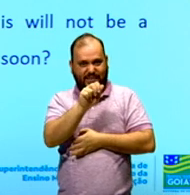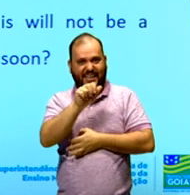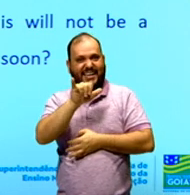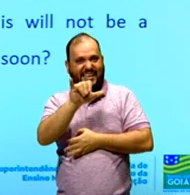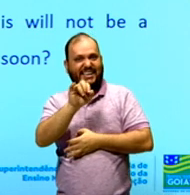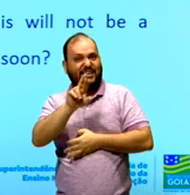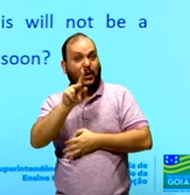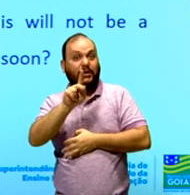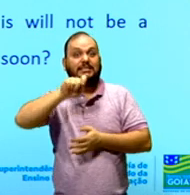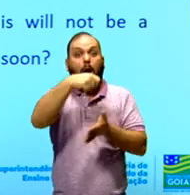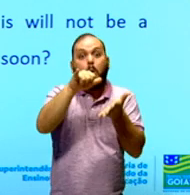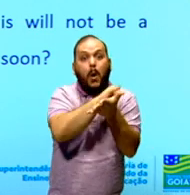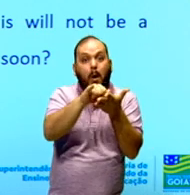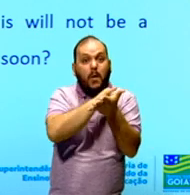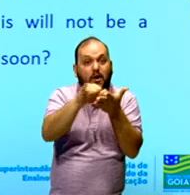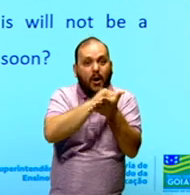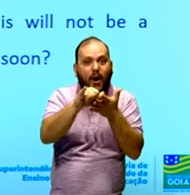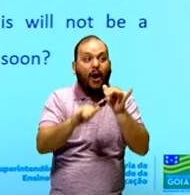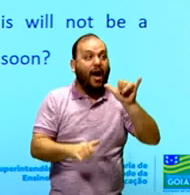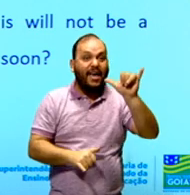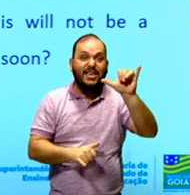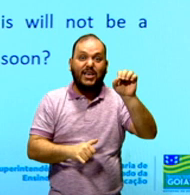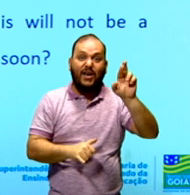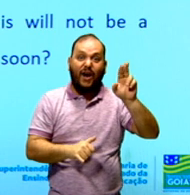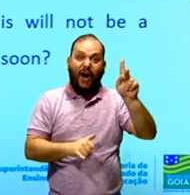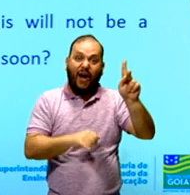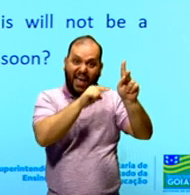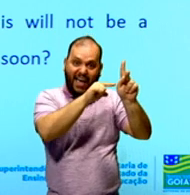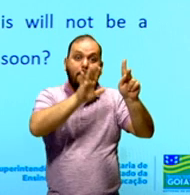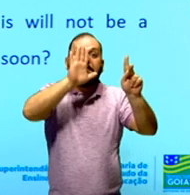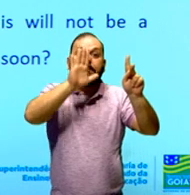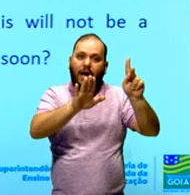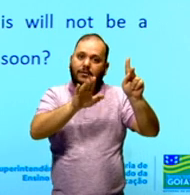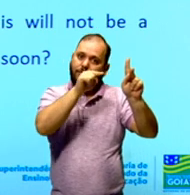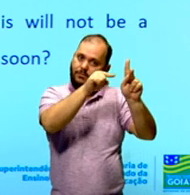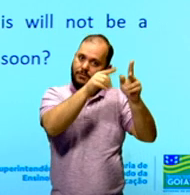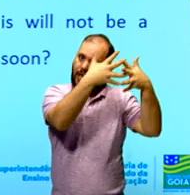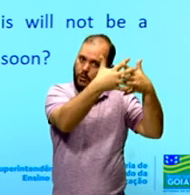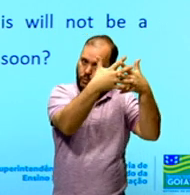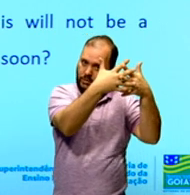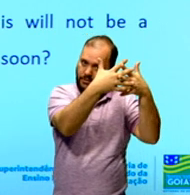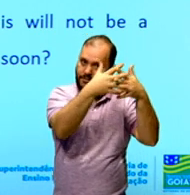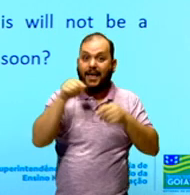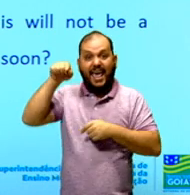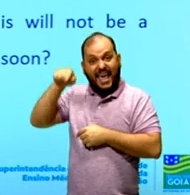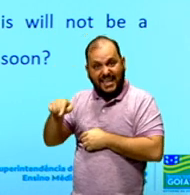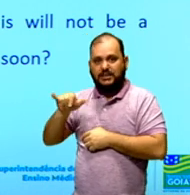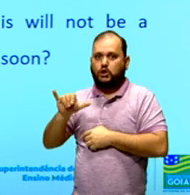Nova York, justamente porque, em homenagem a essa velha York que fica na Inglaterra. Ok?